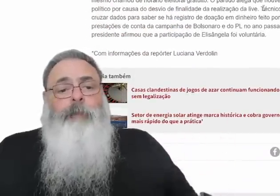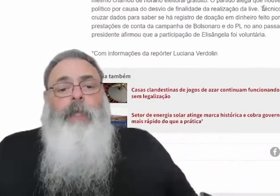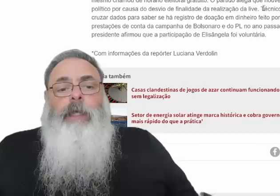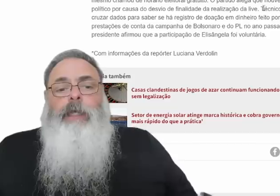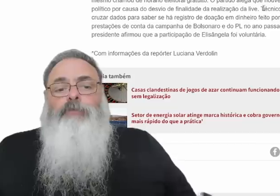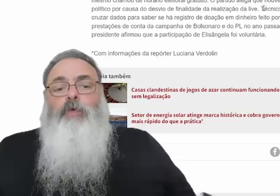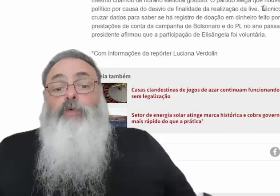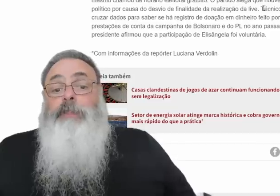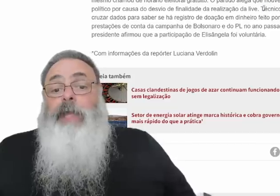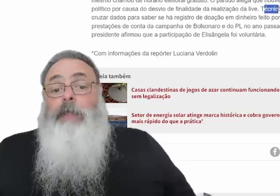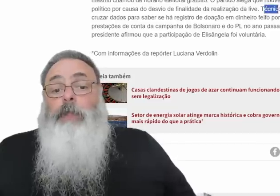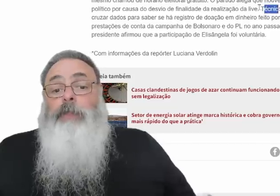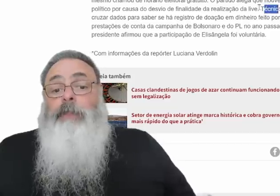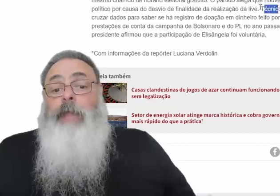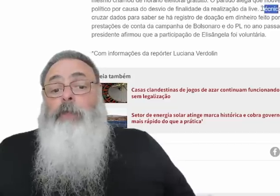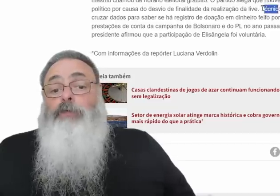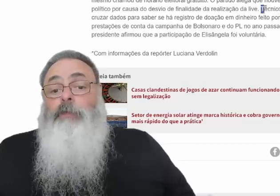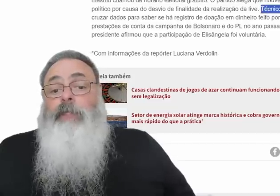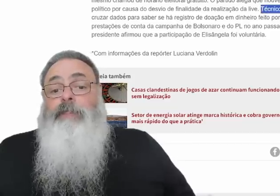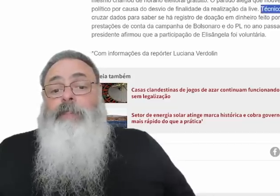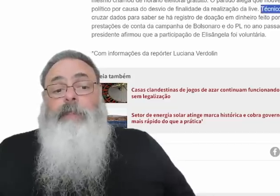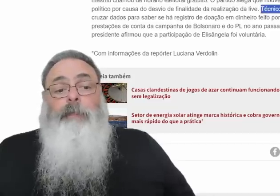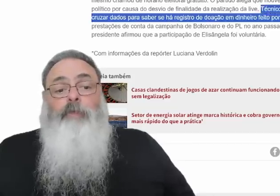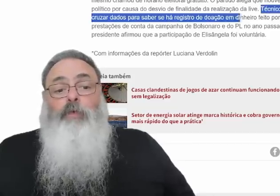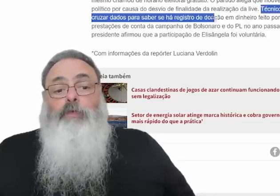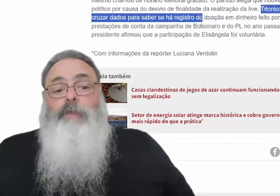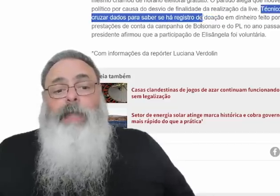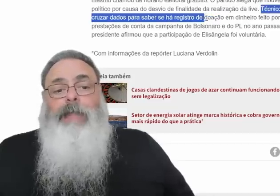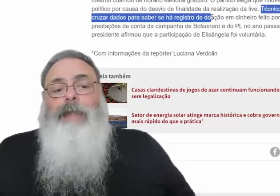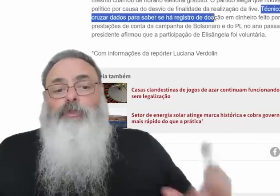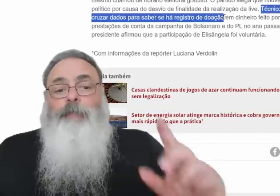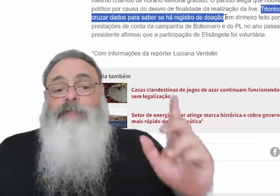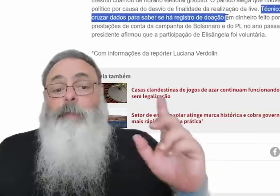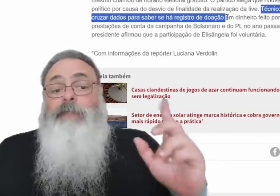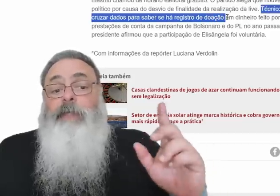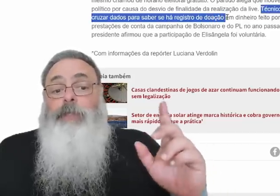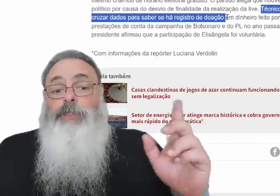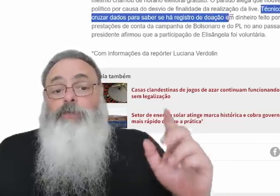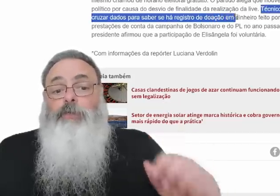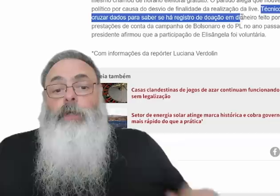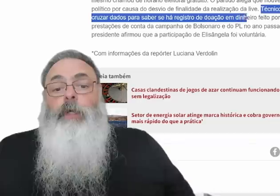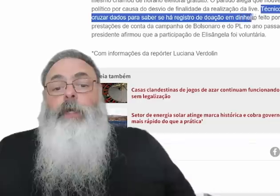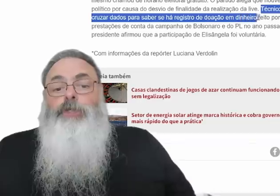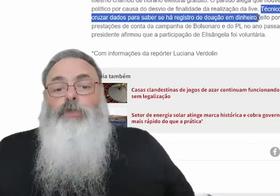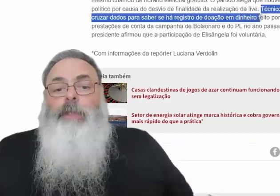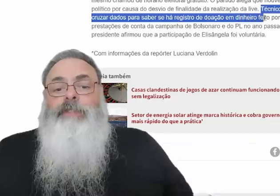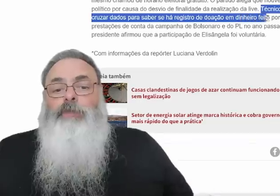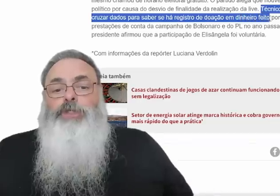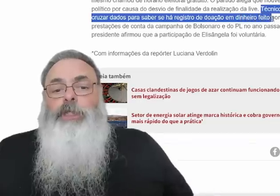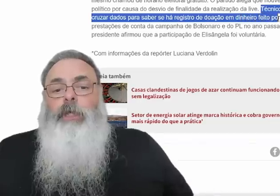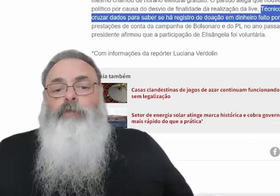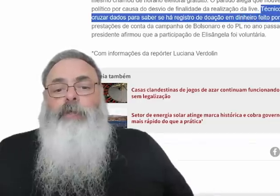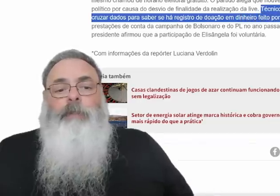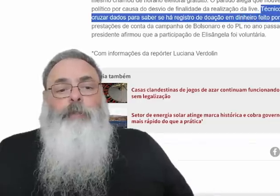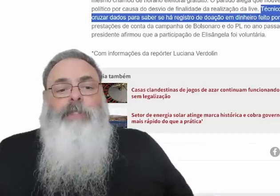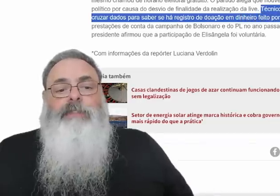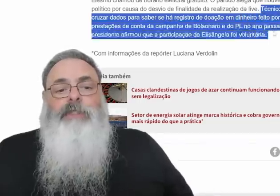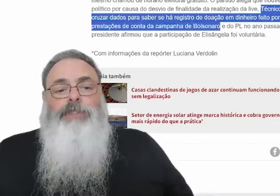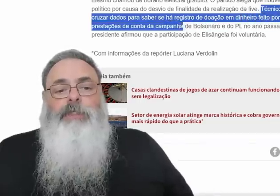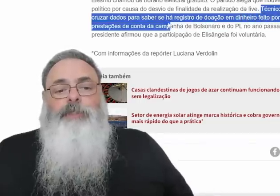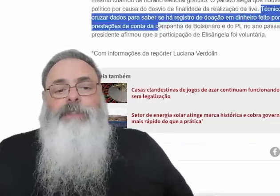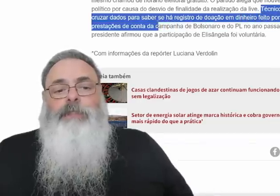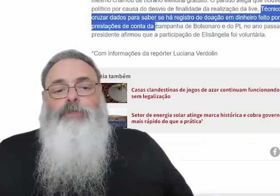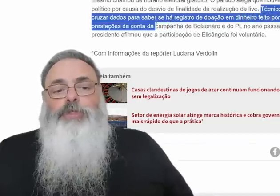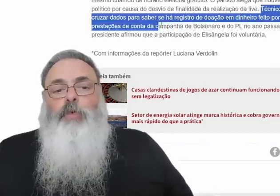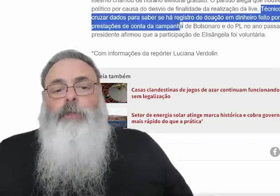TSE e eles vão cruzar, olha só, técnicos do TSE também vão cruzar dados para saber se há registro de doação de dinheiro feita por